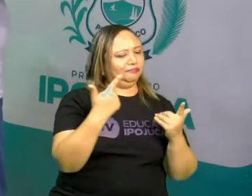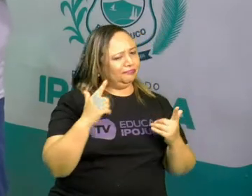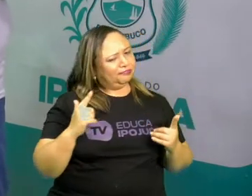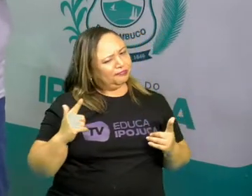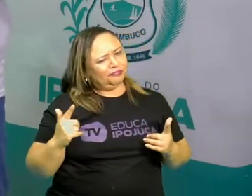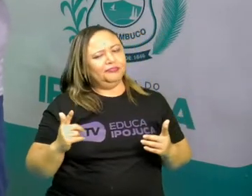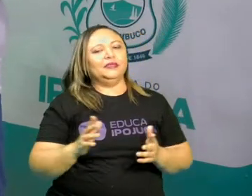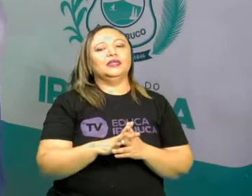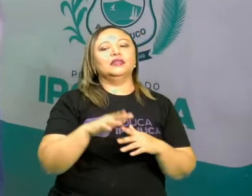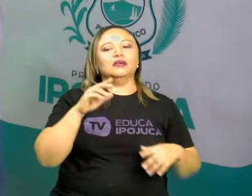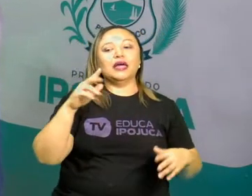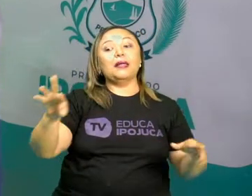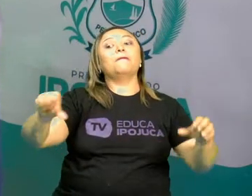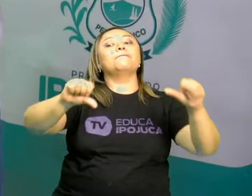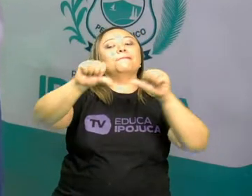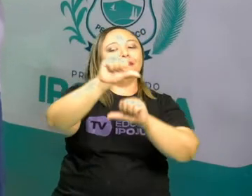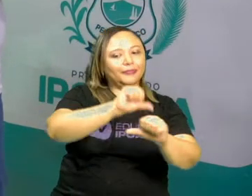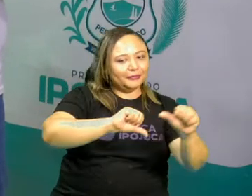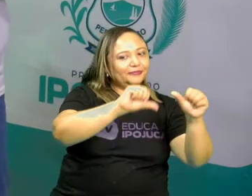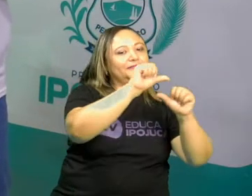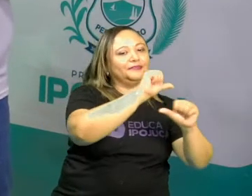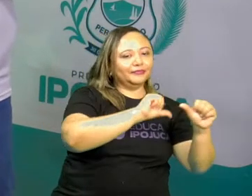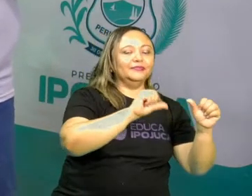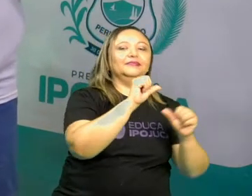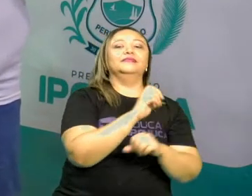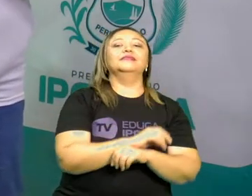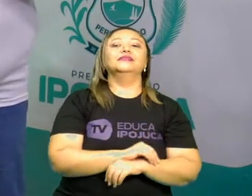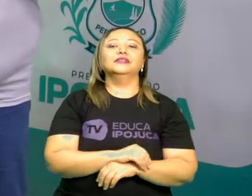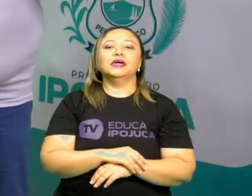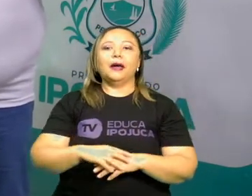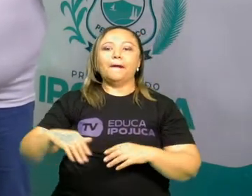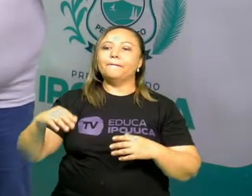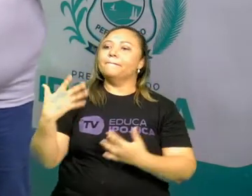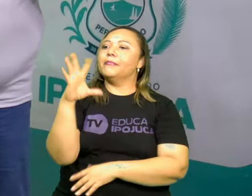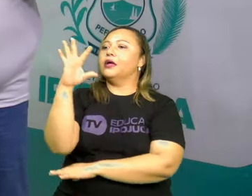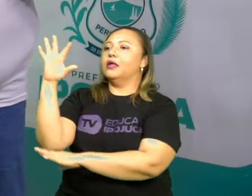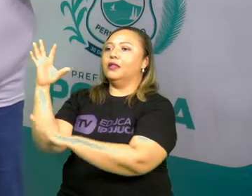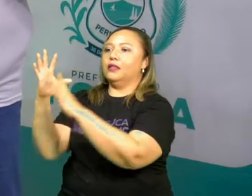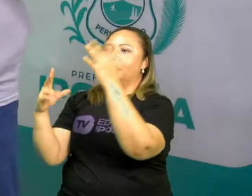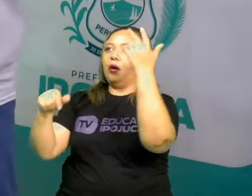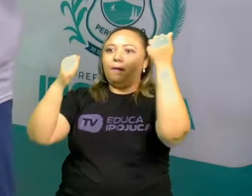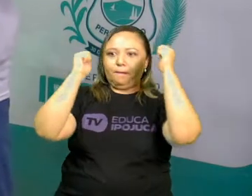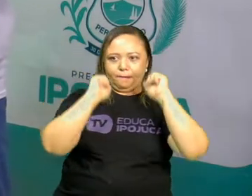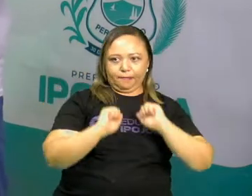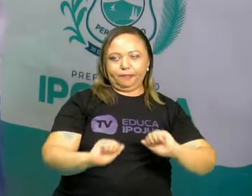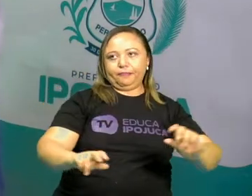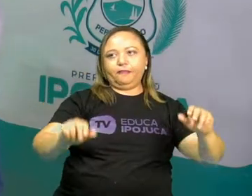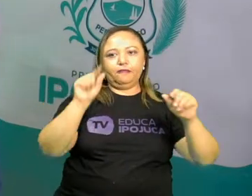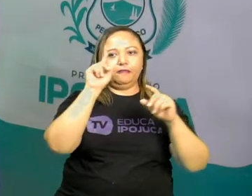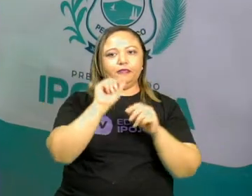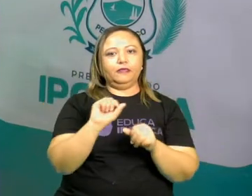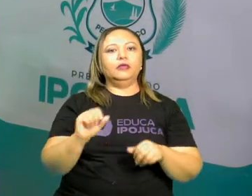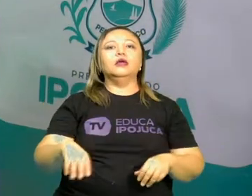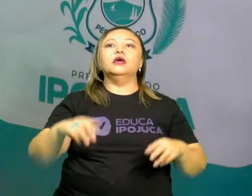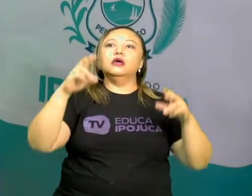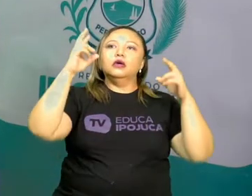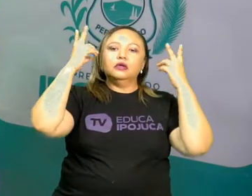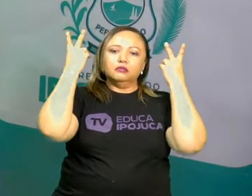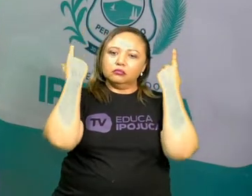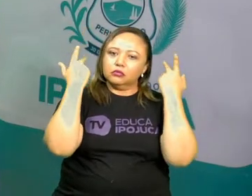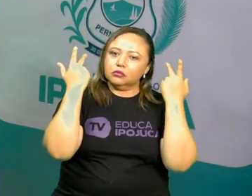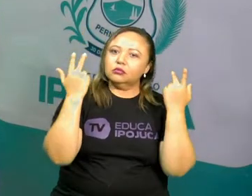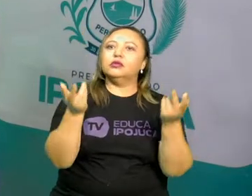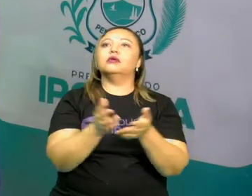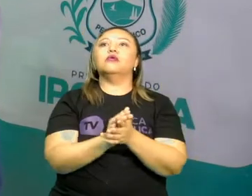percepção que a gente tem de modificação de paisagem. A paisagem, ela pode ser natural e cultural, como a gente viu antes. Então, vamos